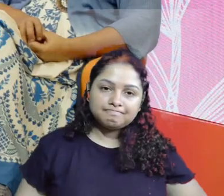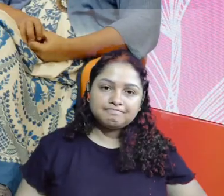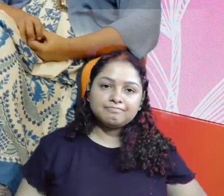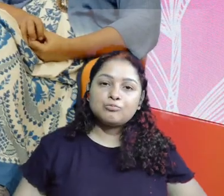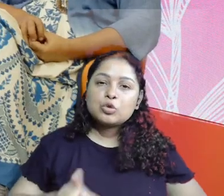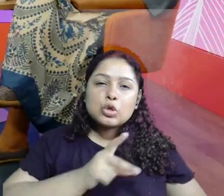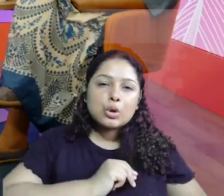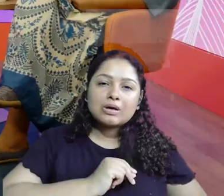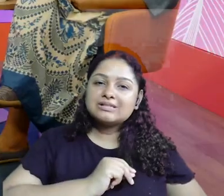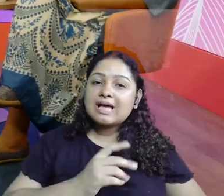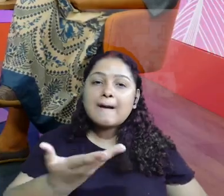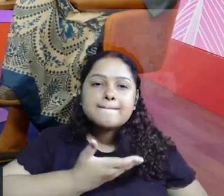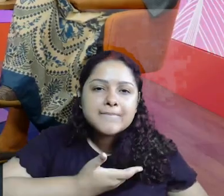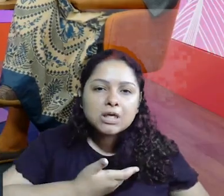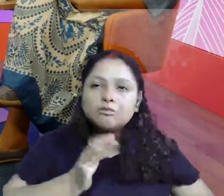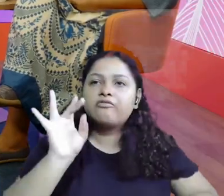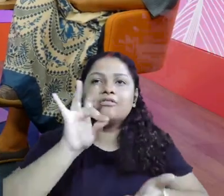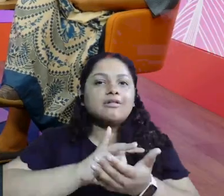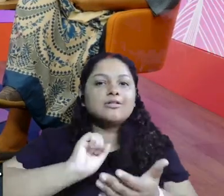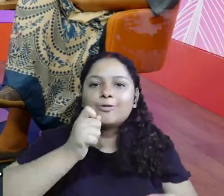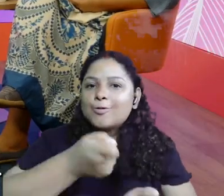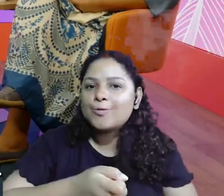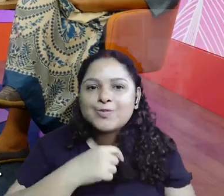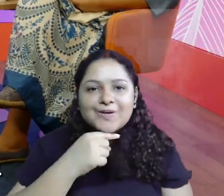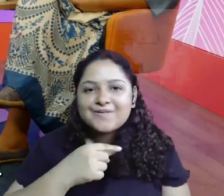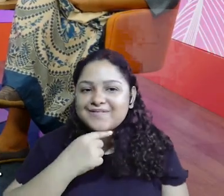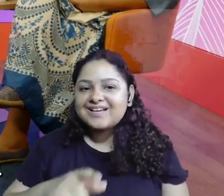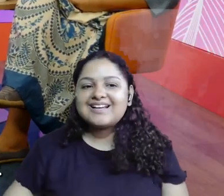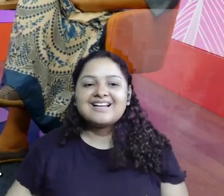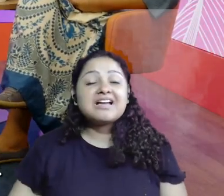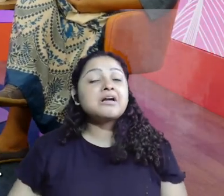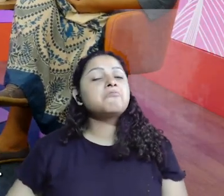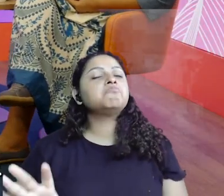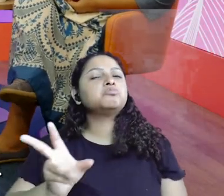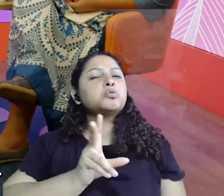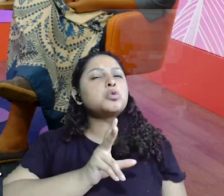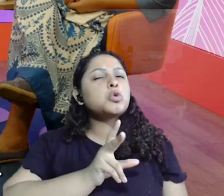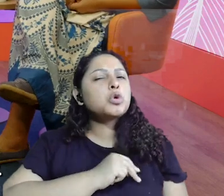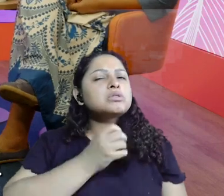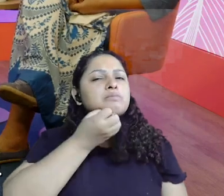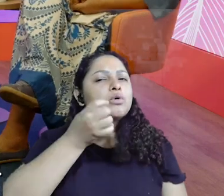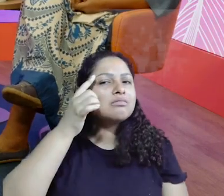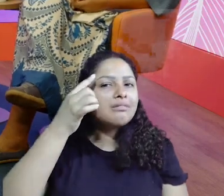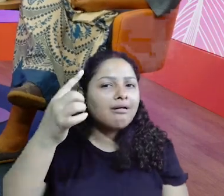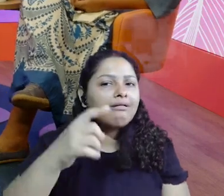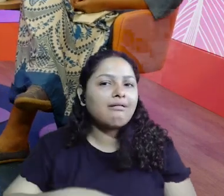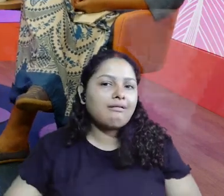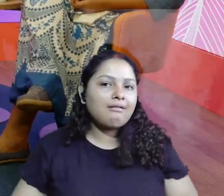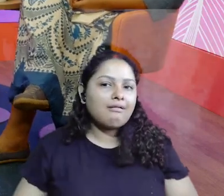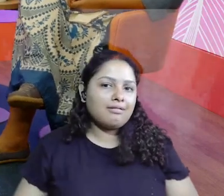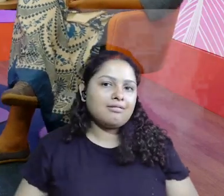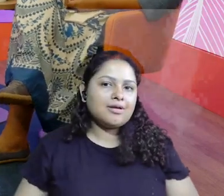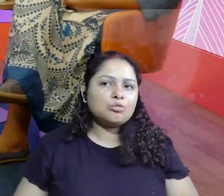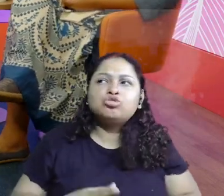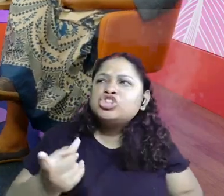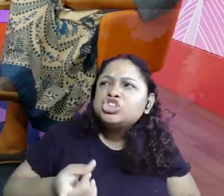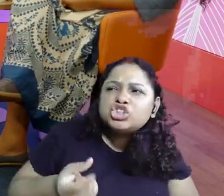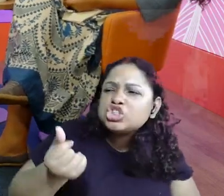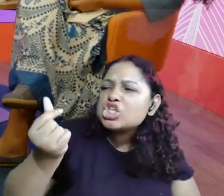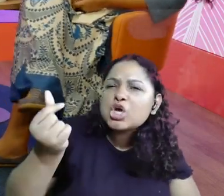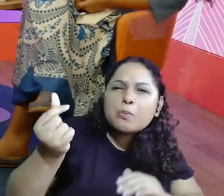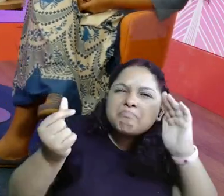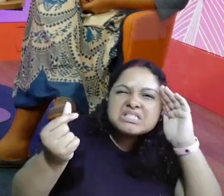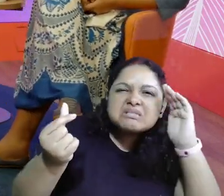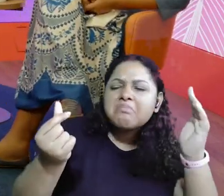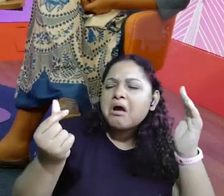minhas amigas, a gente não paga. Olha o processo. Que você não precisa pagar. Nem tudo é sobre dinheiro. Olha